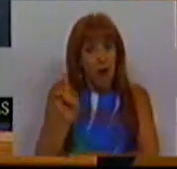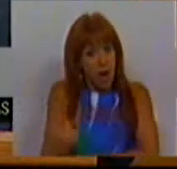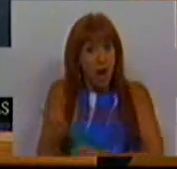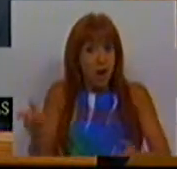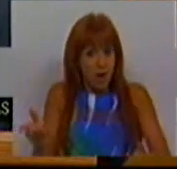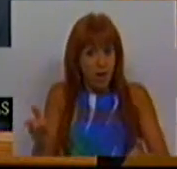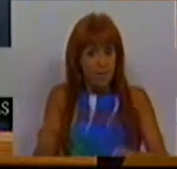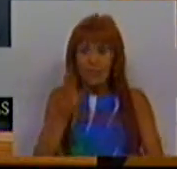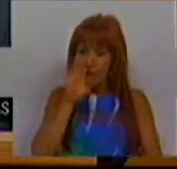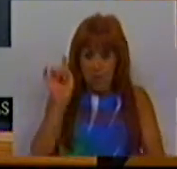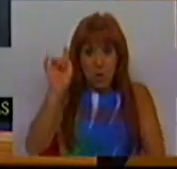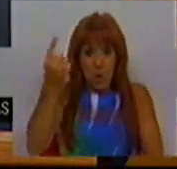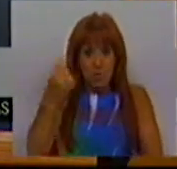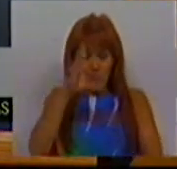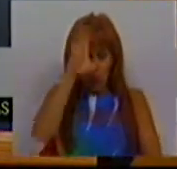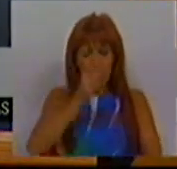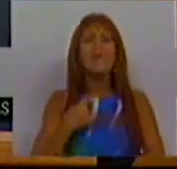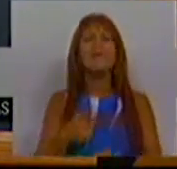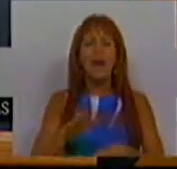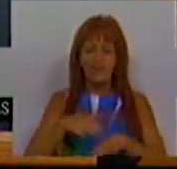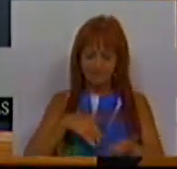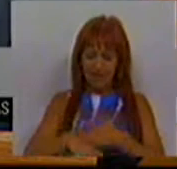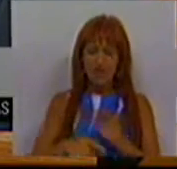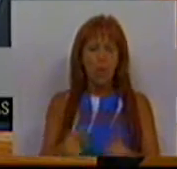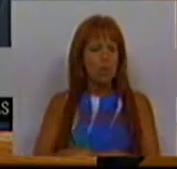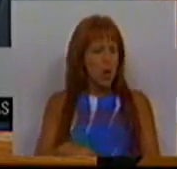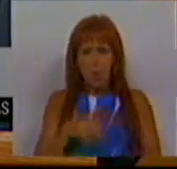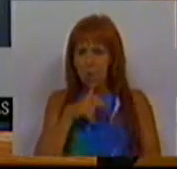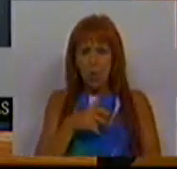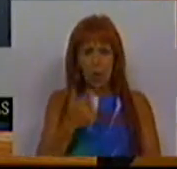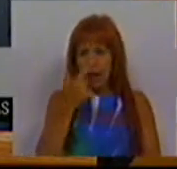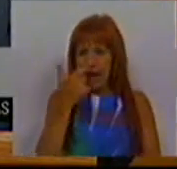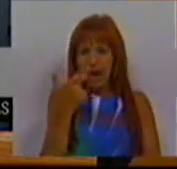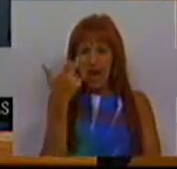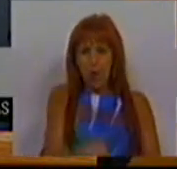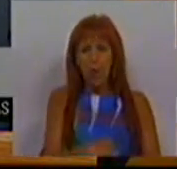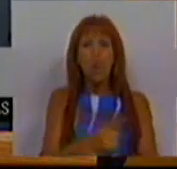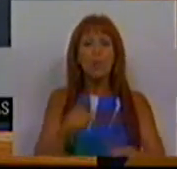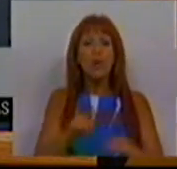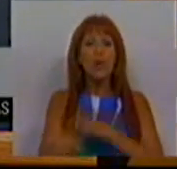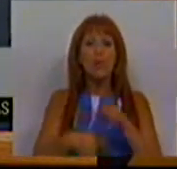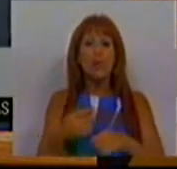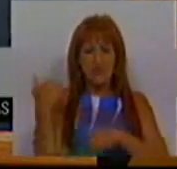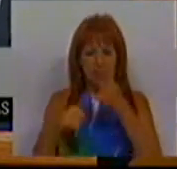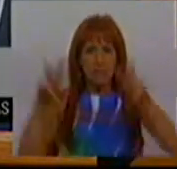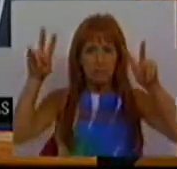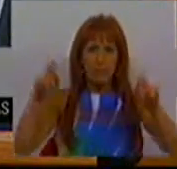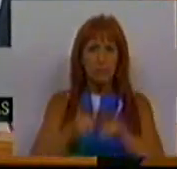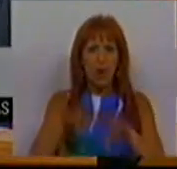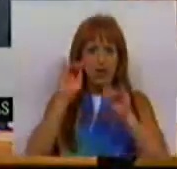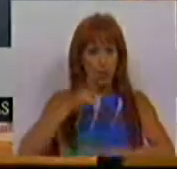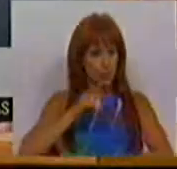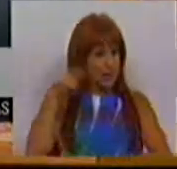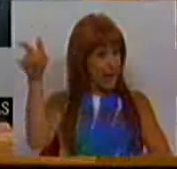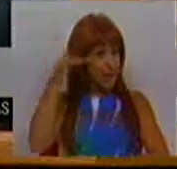é. Se assim for, o Governo está a cometer um tremendo erro, porque depois dos maus-tratos ao ensino do